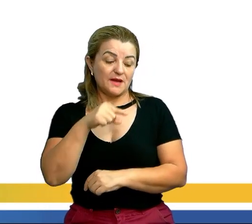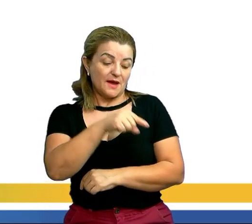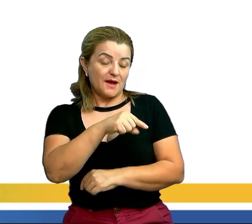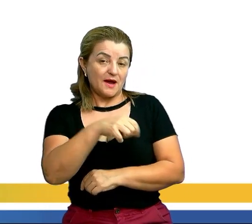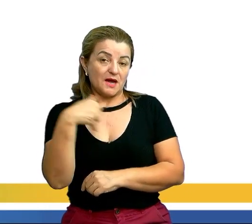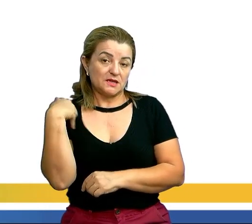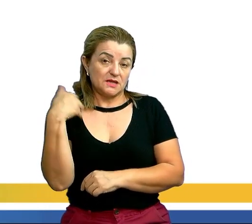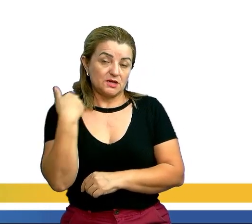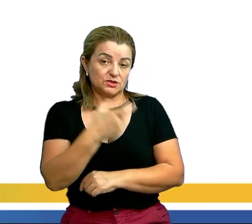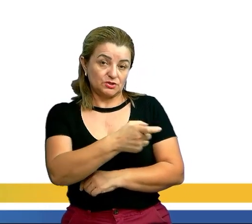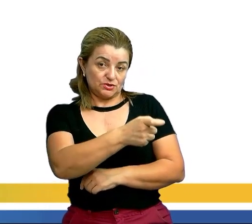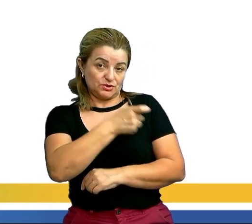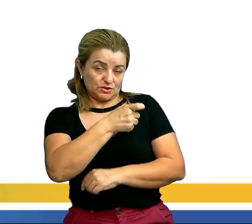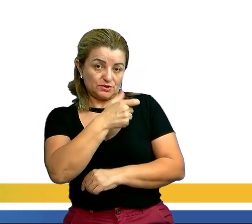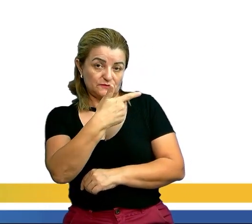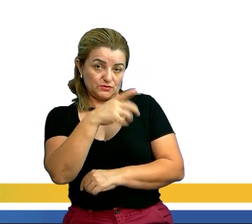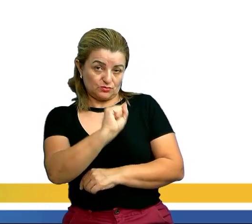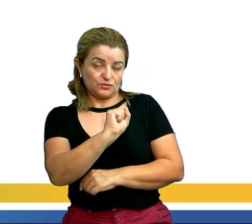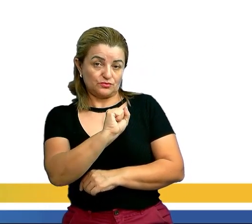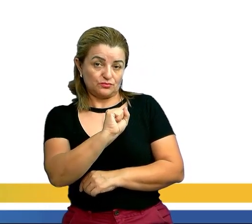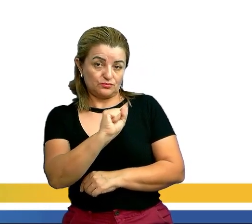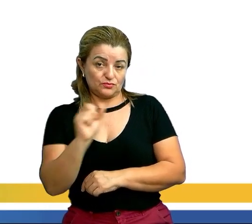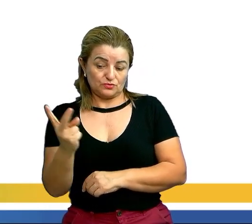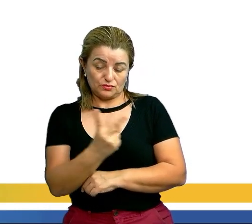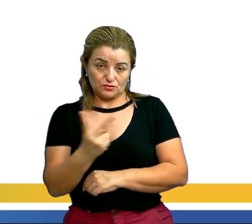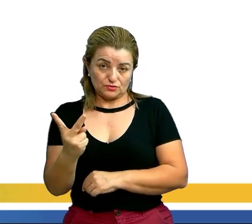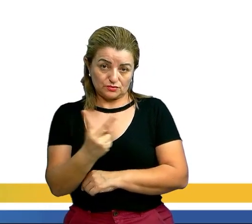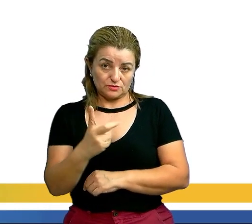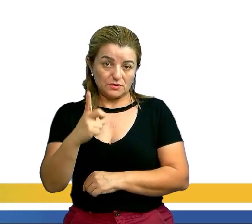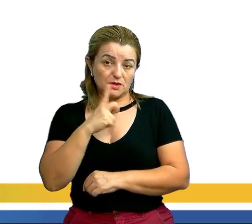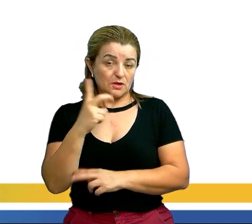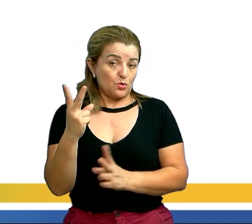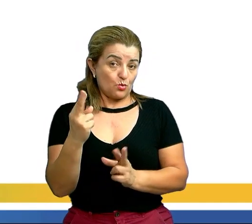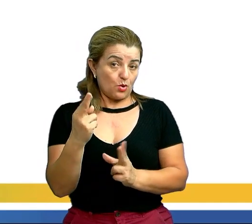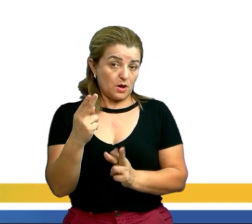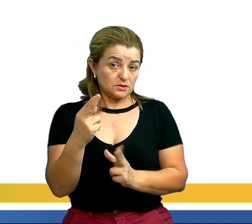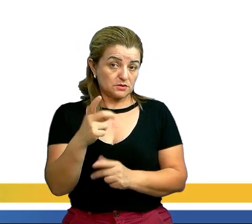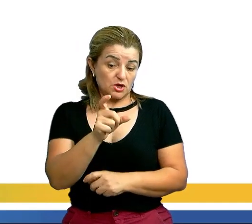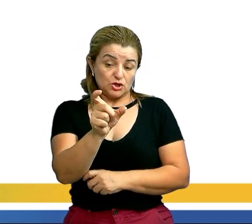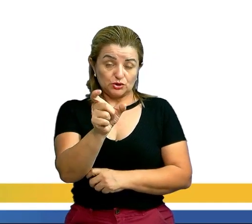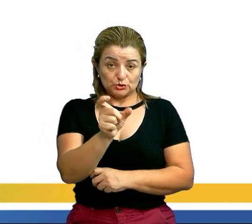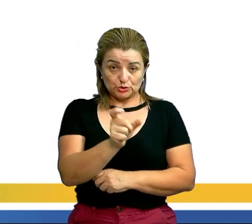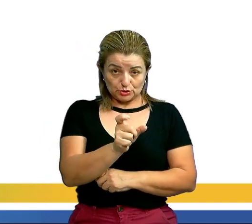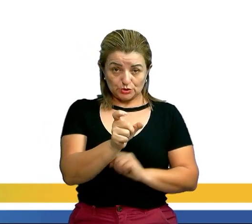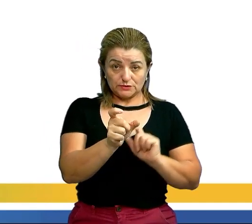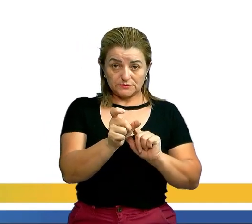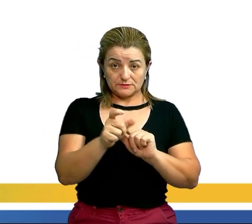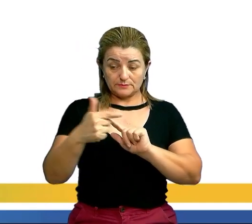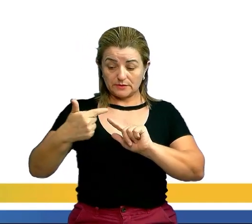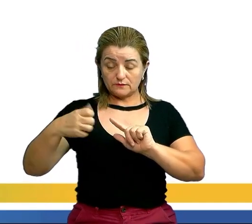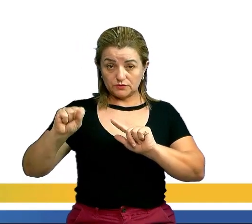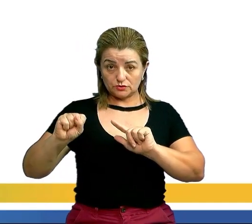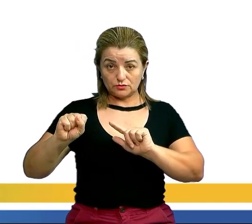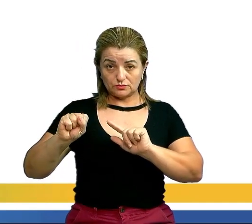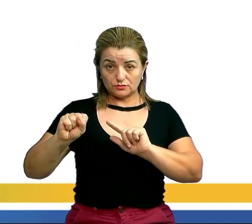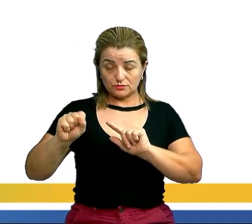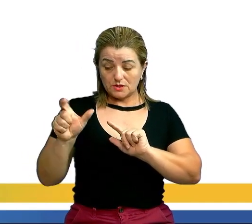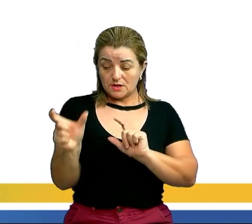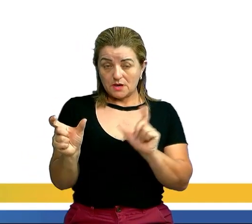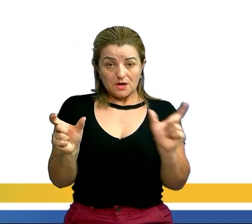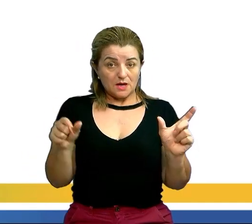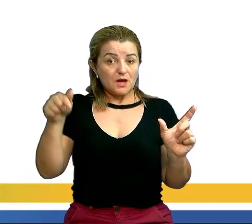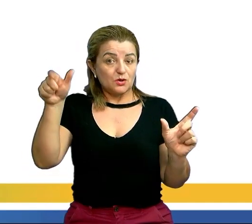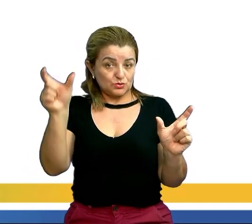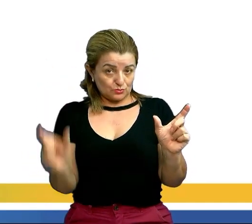deles. Como assim? Se eles têm idades iguais, chamar X serve tanto para um quanto para o outro. Bora